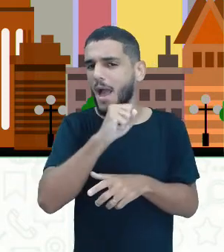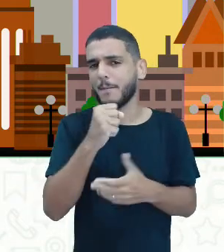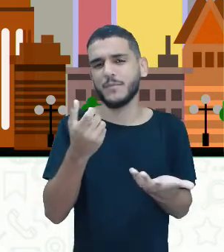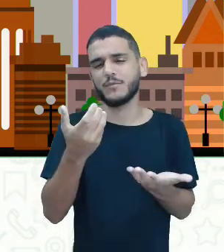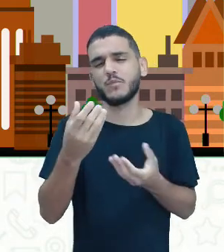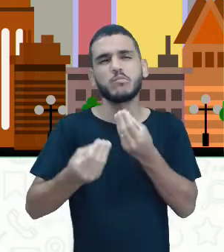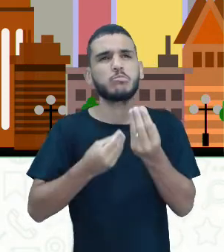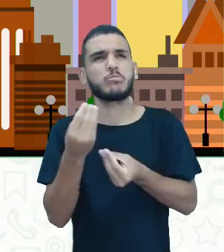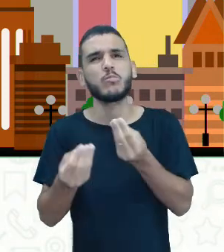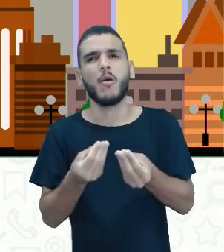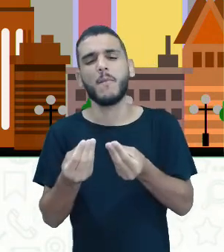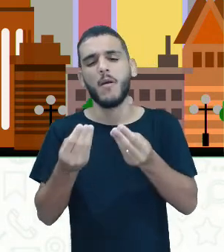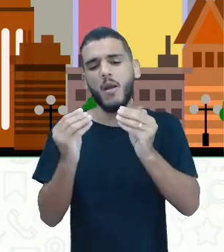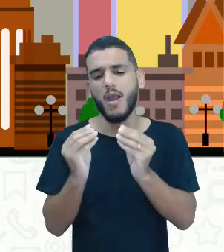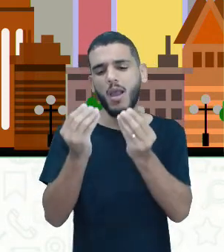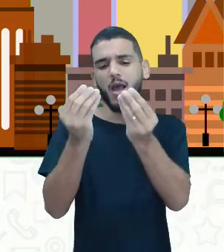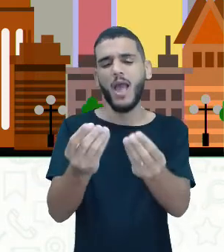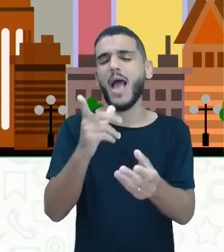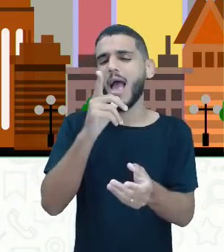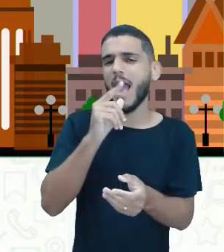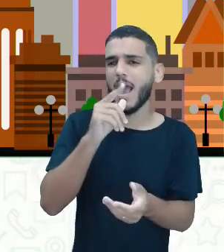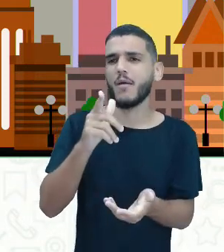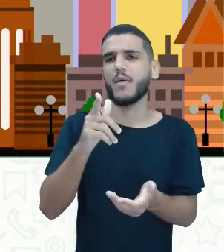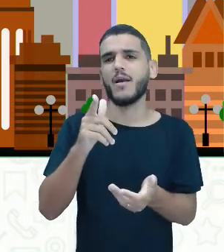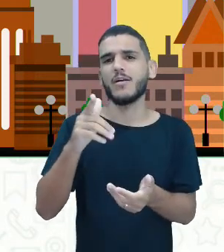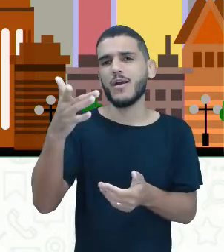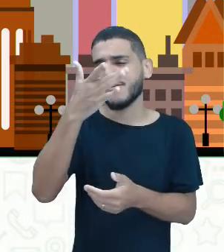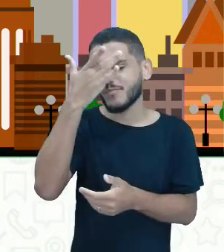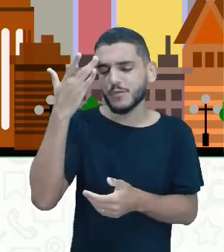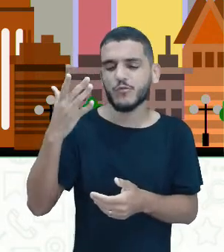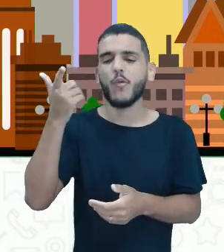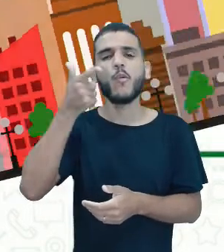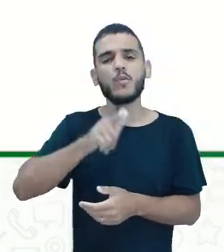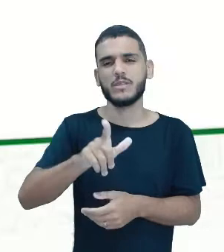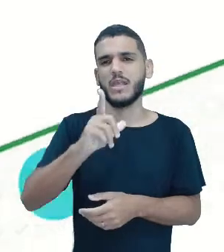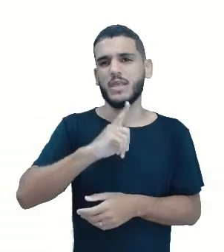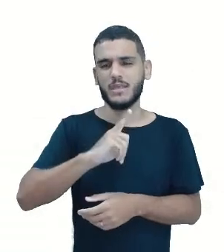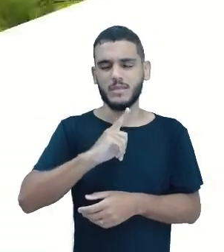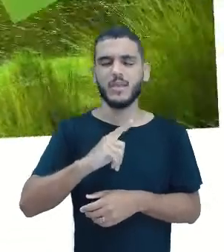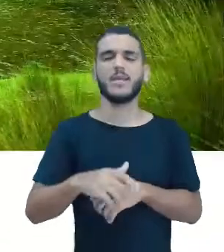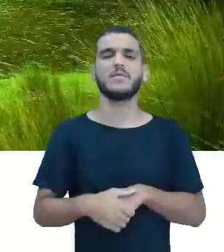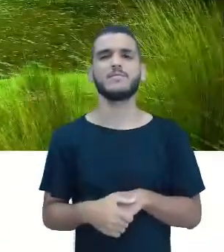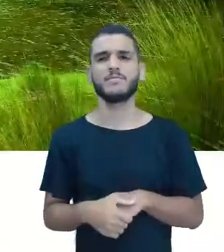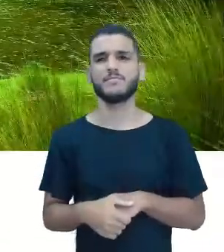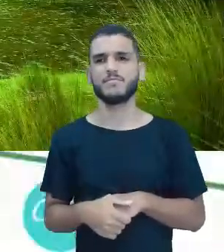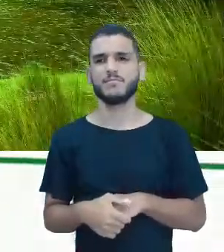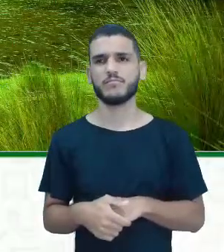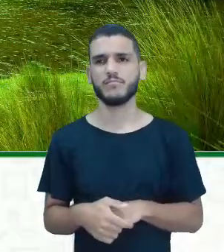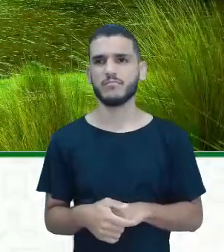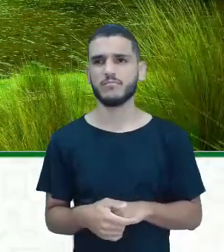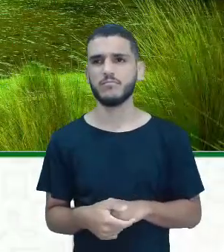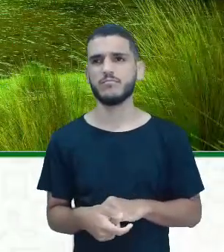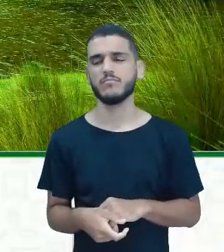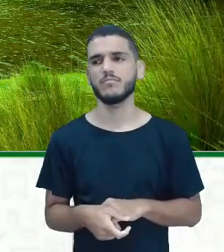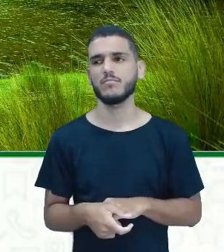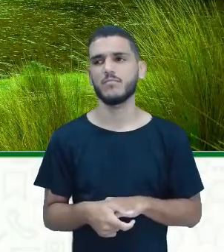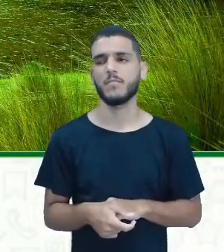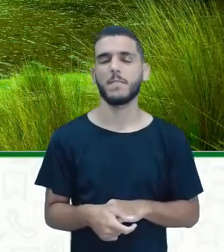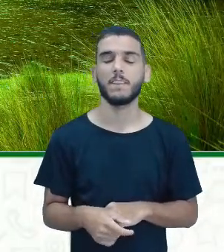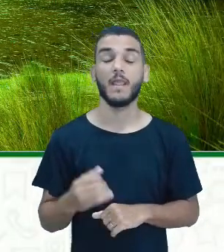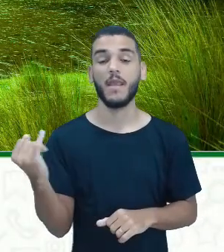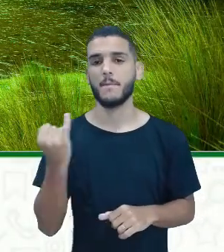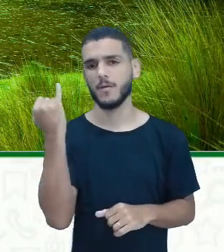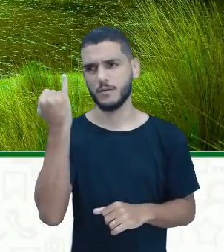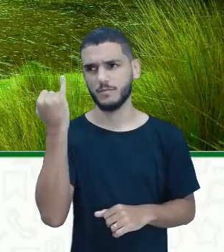vai conseguir, né, abranger todo mundo, entendeu? Então, tem que pensar nisso tudo. E uma coisa super importante,